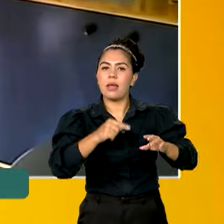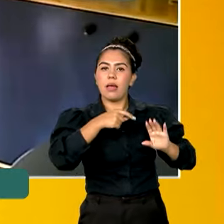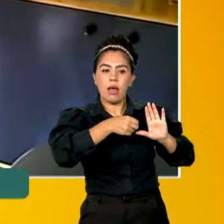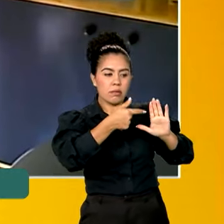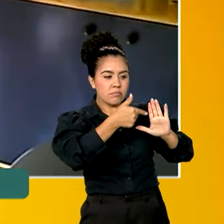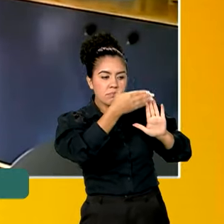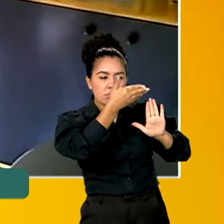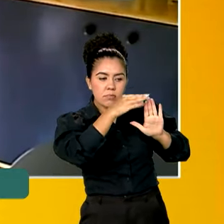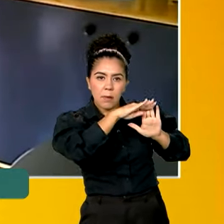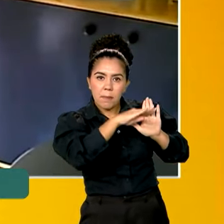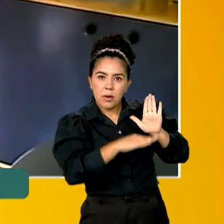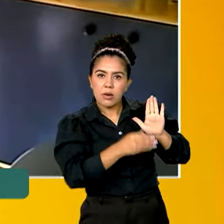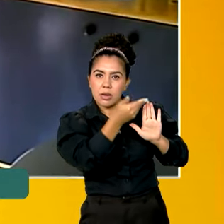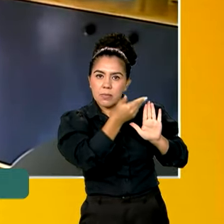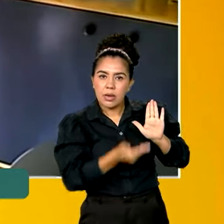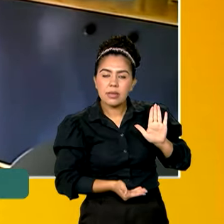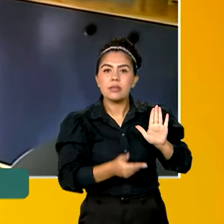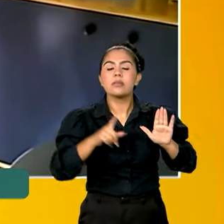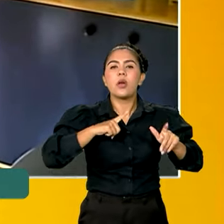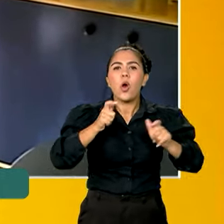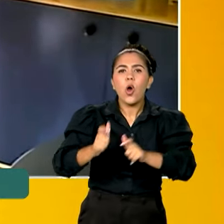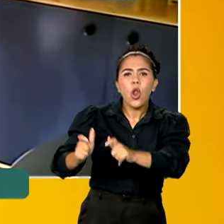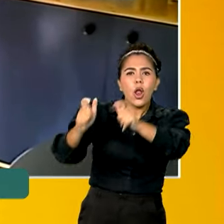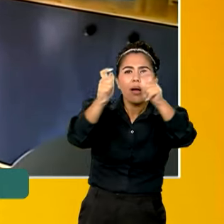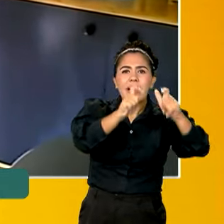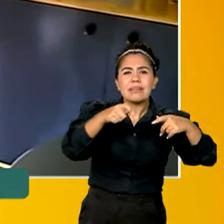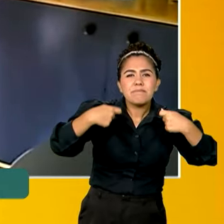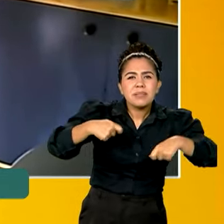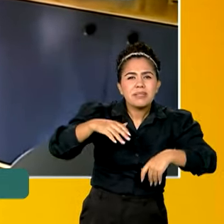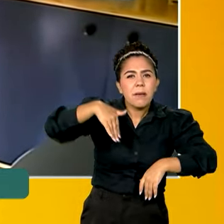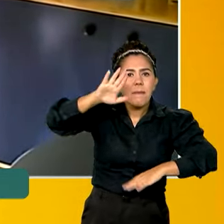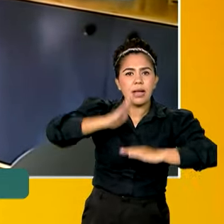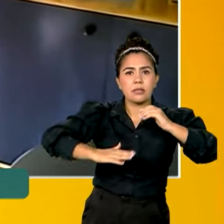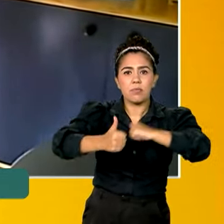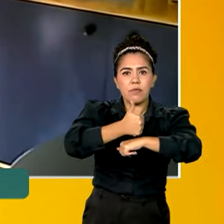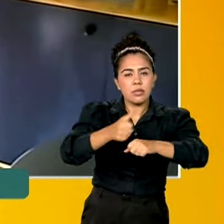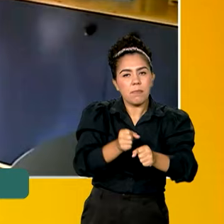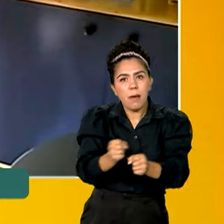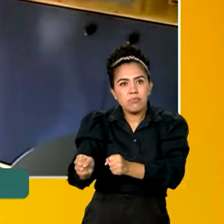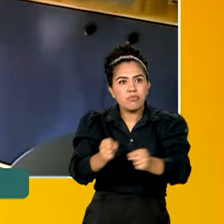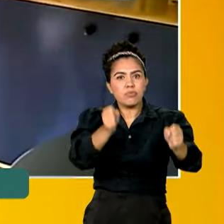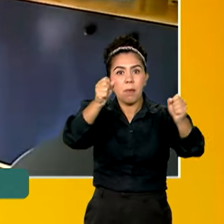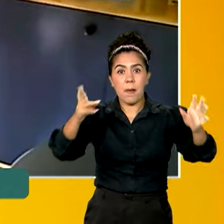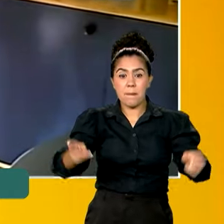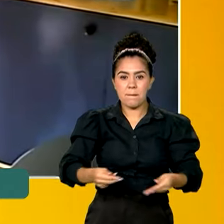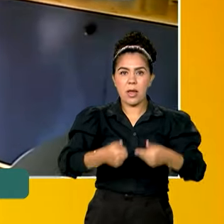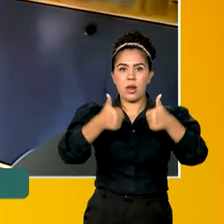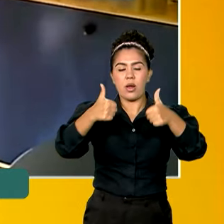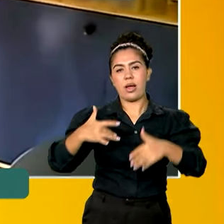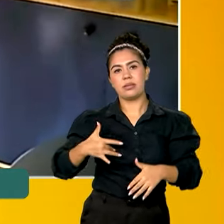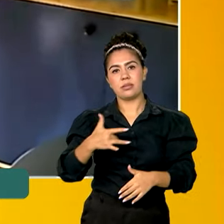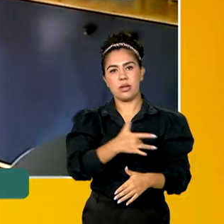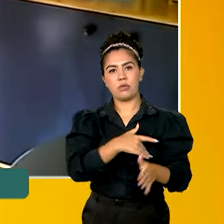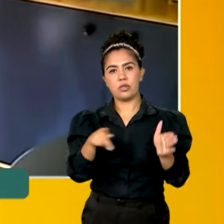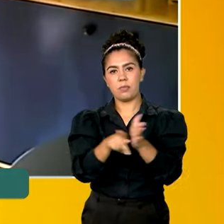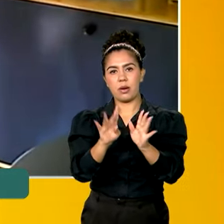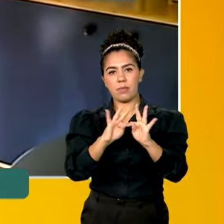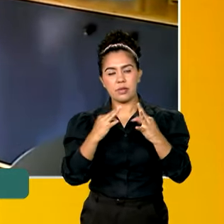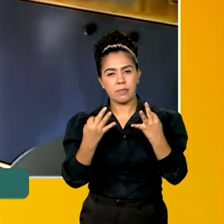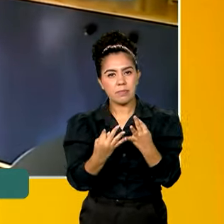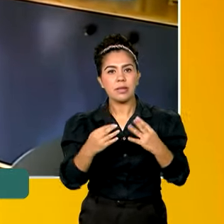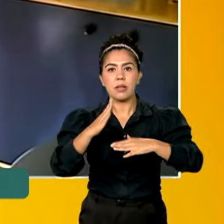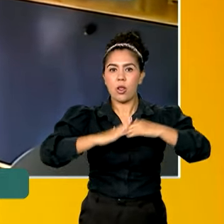localidades com maior necessidade, que é de fortalecer a saúde da família, porque passa a ter uma equipe completa naquelas